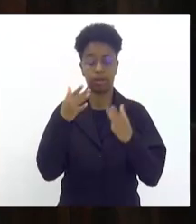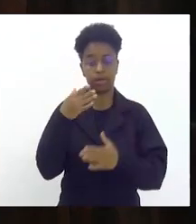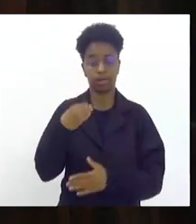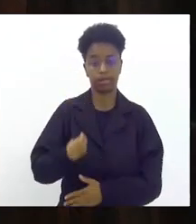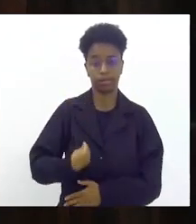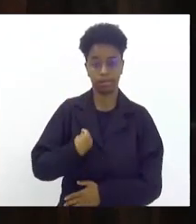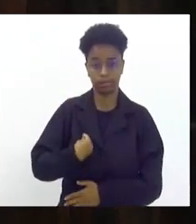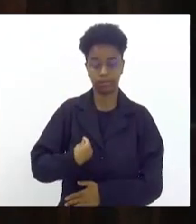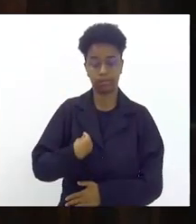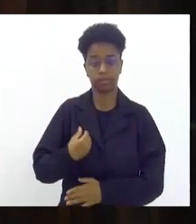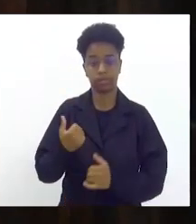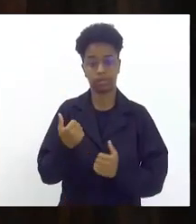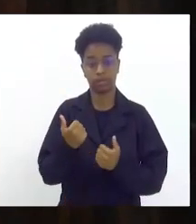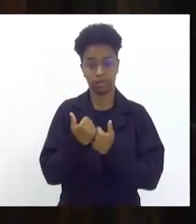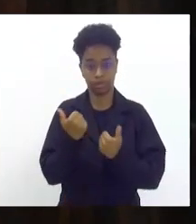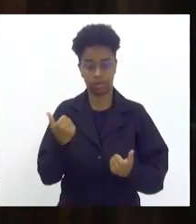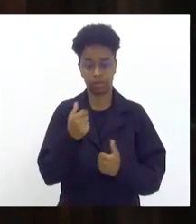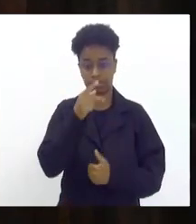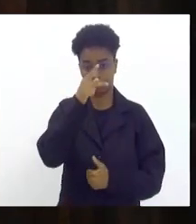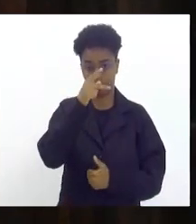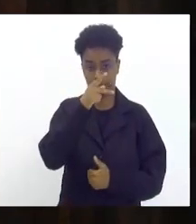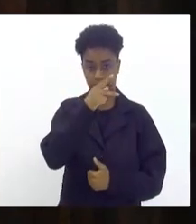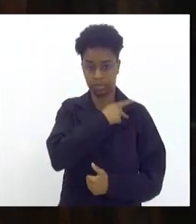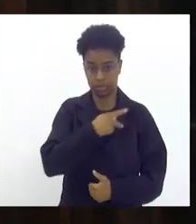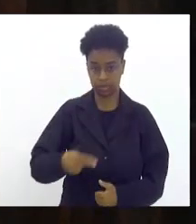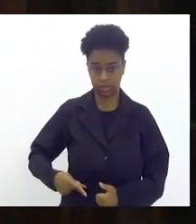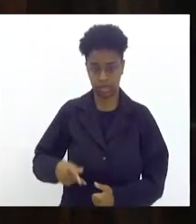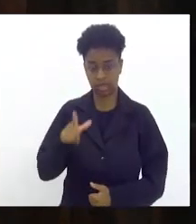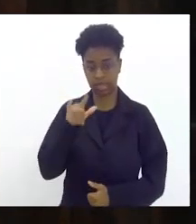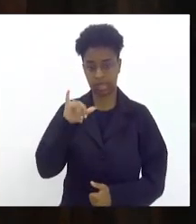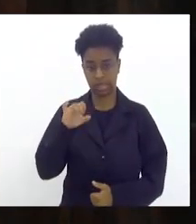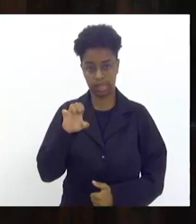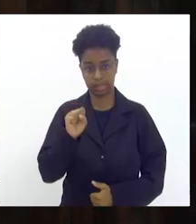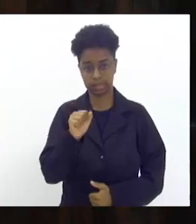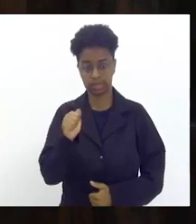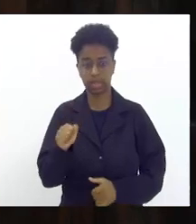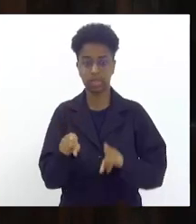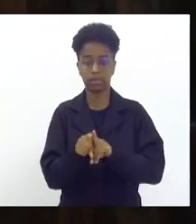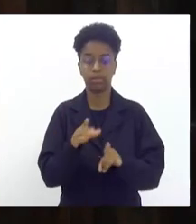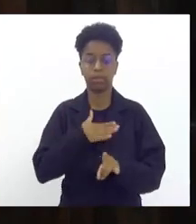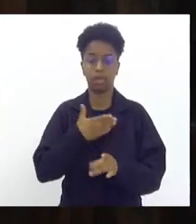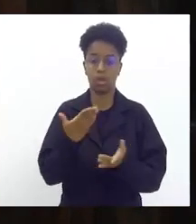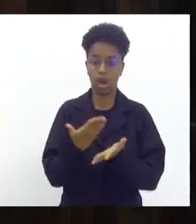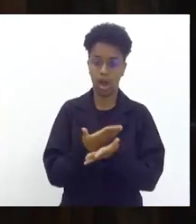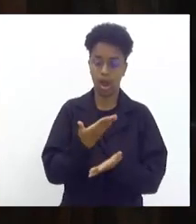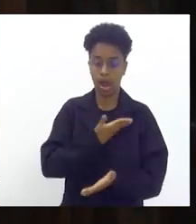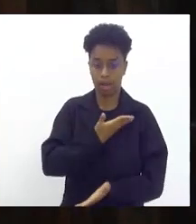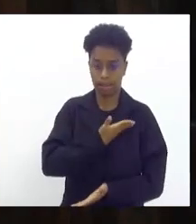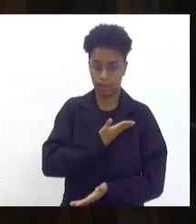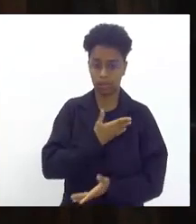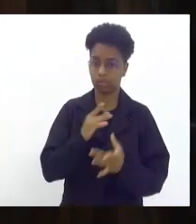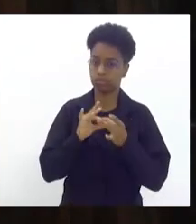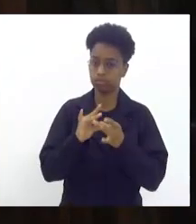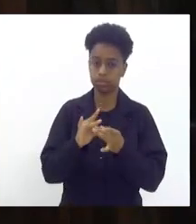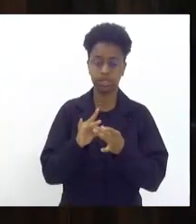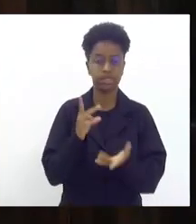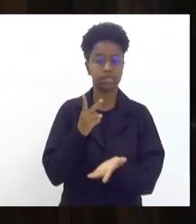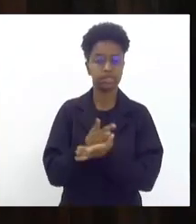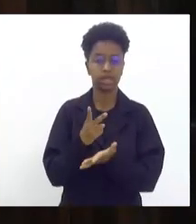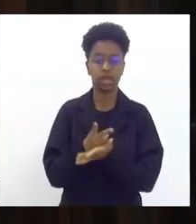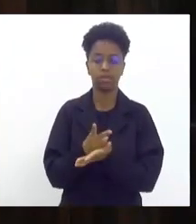vice-presidente da Alieza o Elinho meu amigo companheiro guerreiro aquele que está sempre